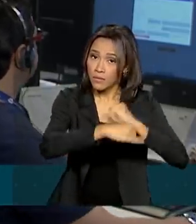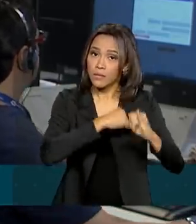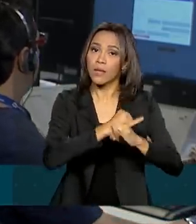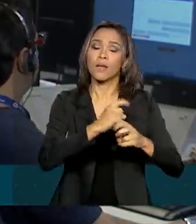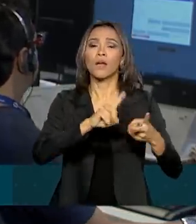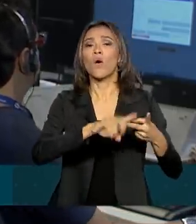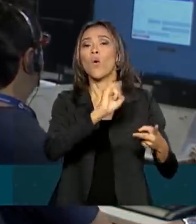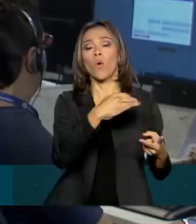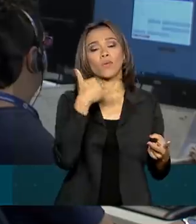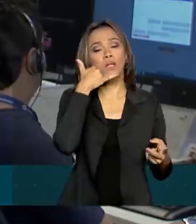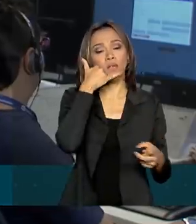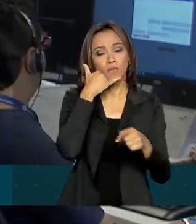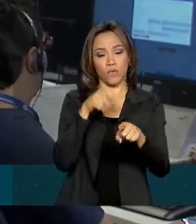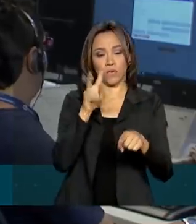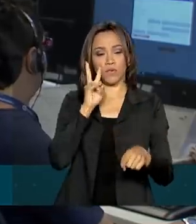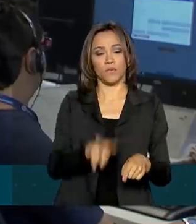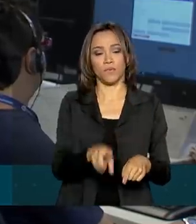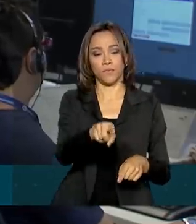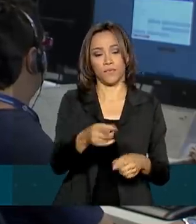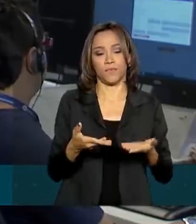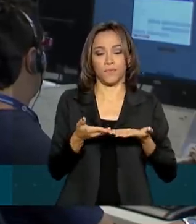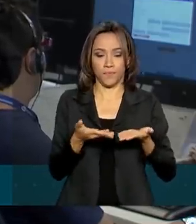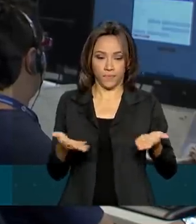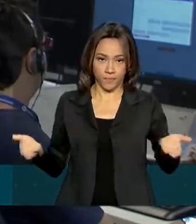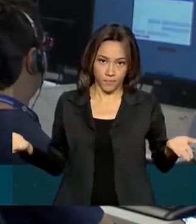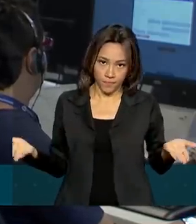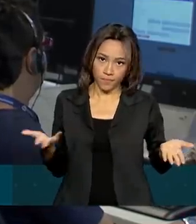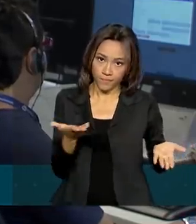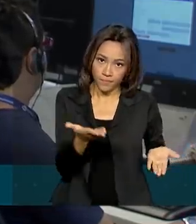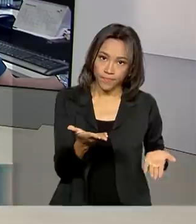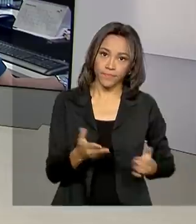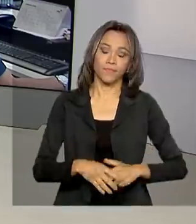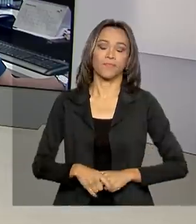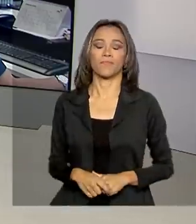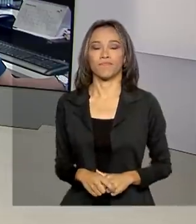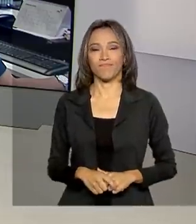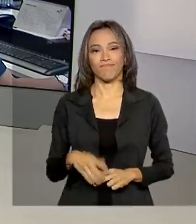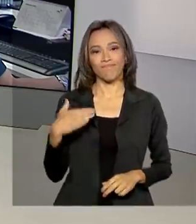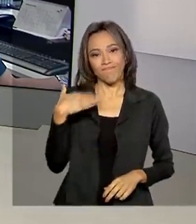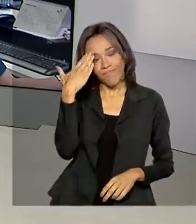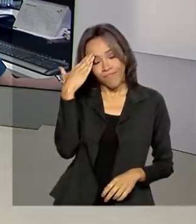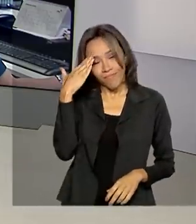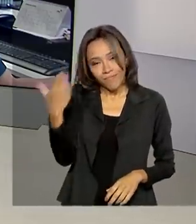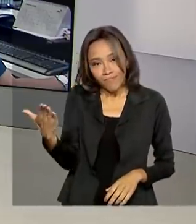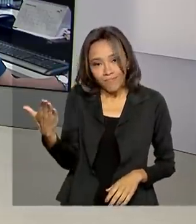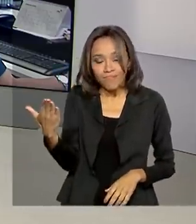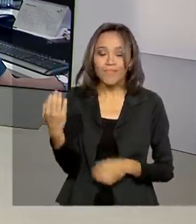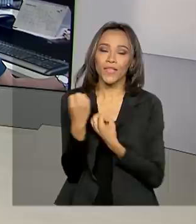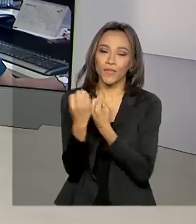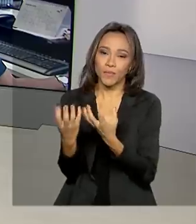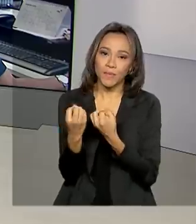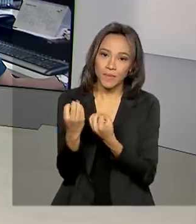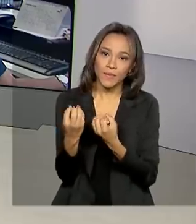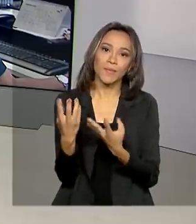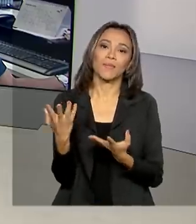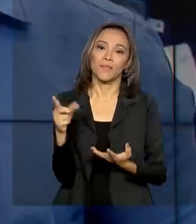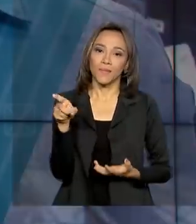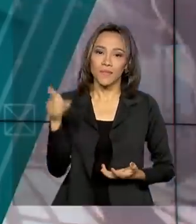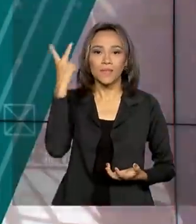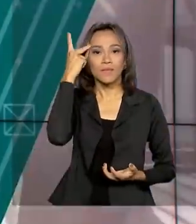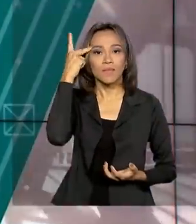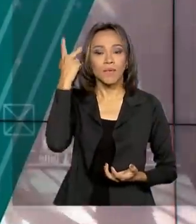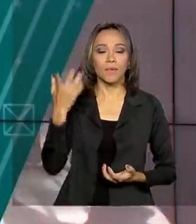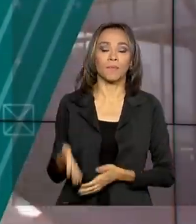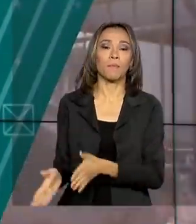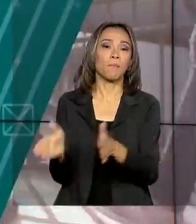-726-0207. Renata. Obrigada, Dimas, pelas suas informações ao vivo direto de São